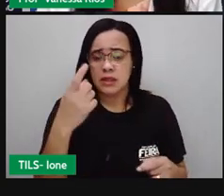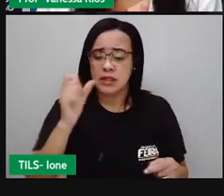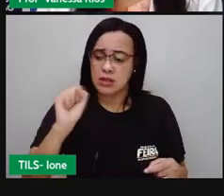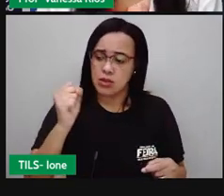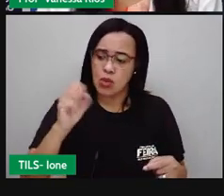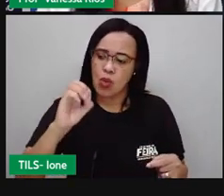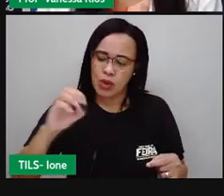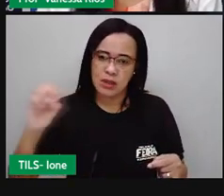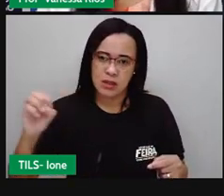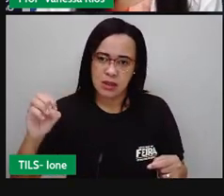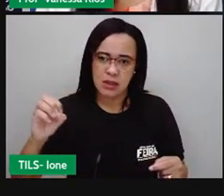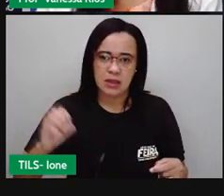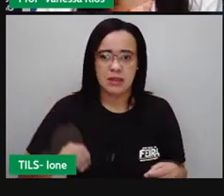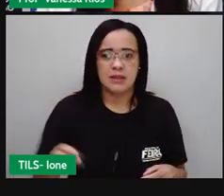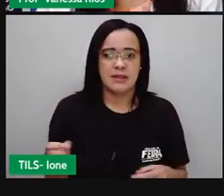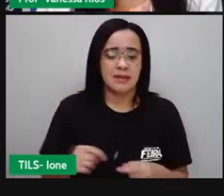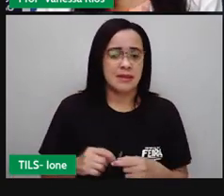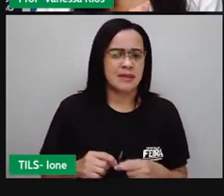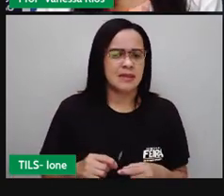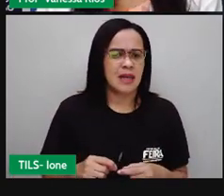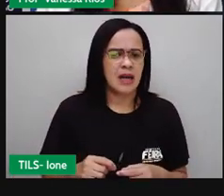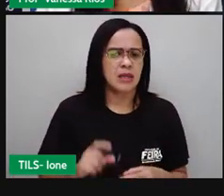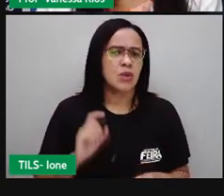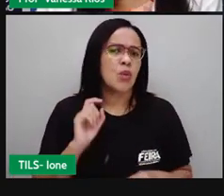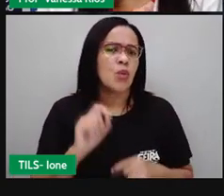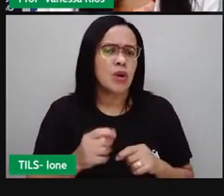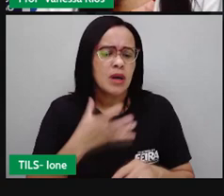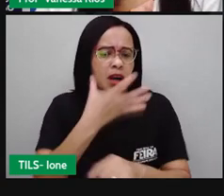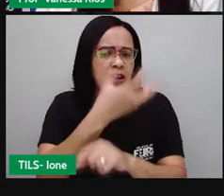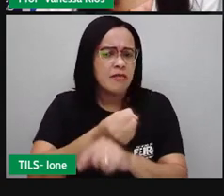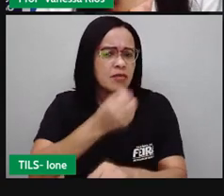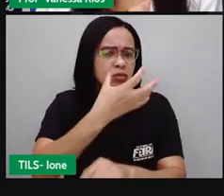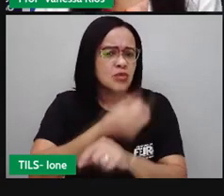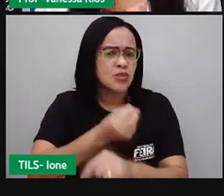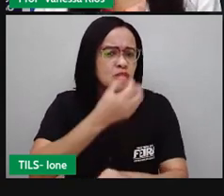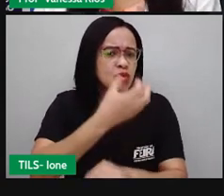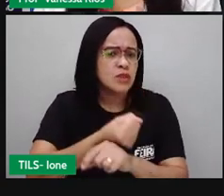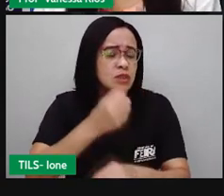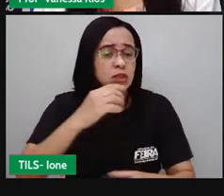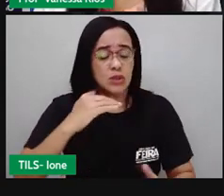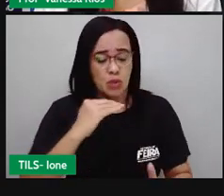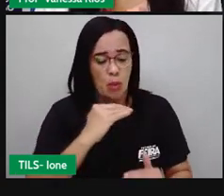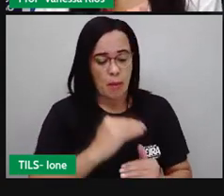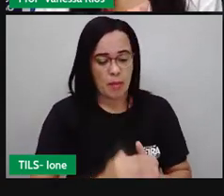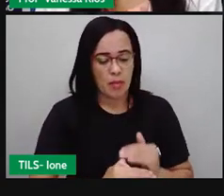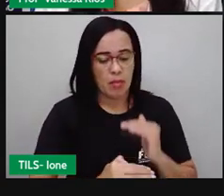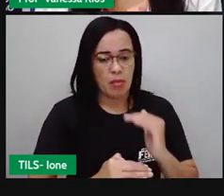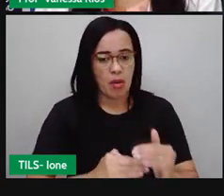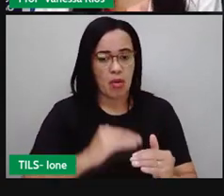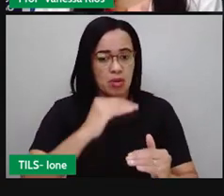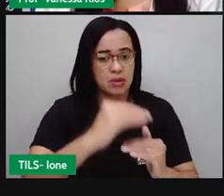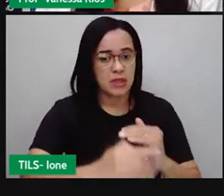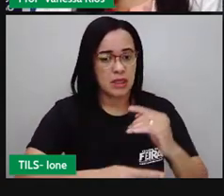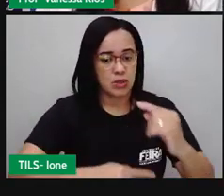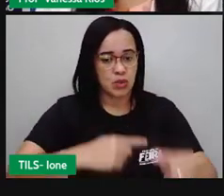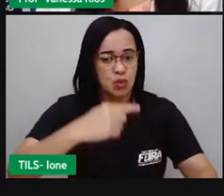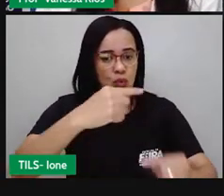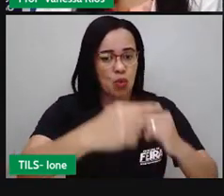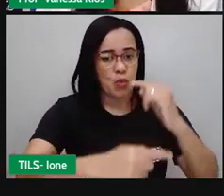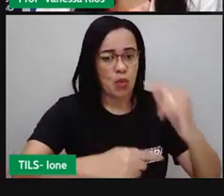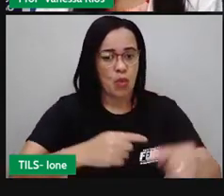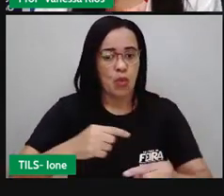formação de urina. Entretanto, apenas 1 a 2 litros de urina são eliminados diariamente.